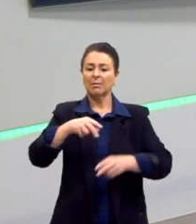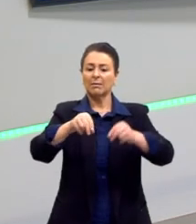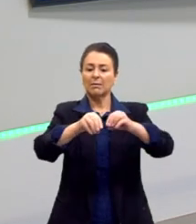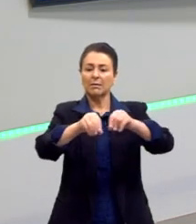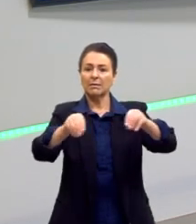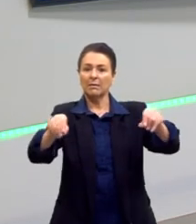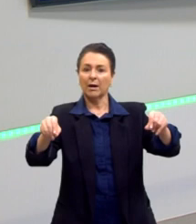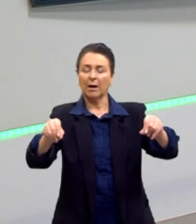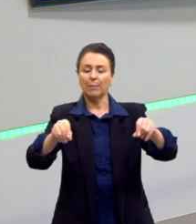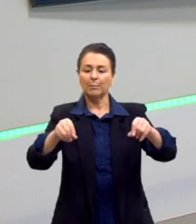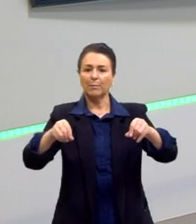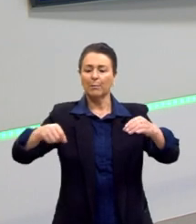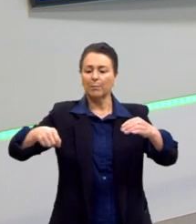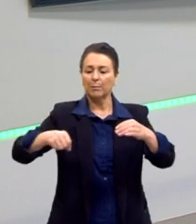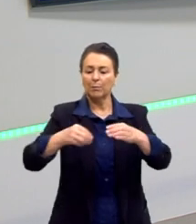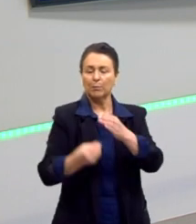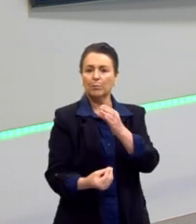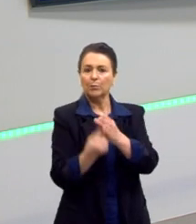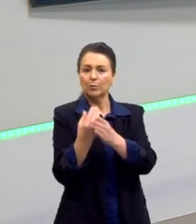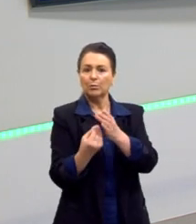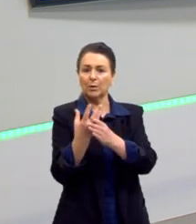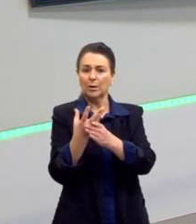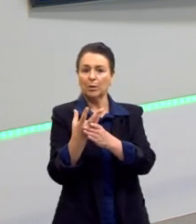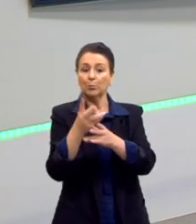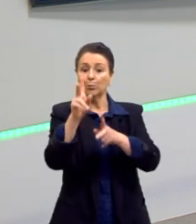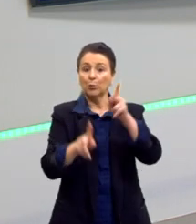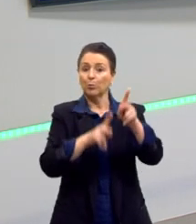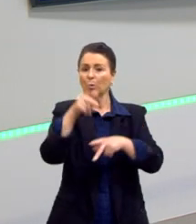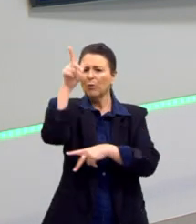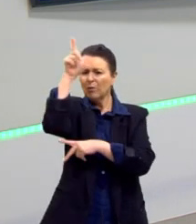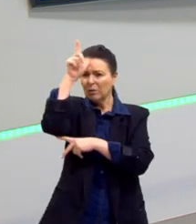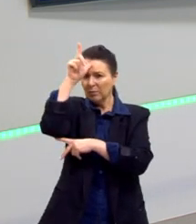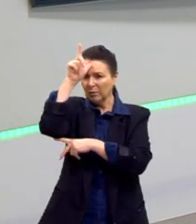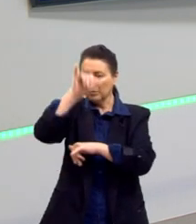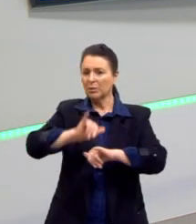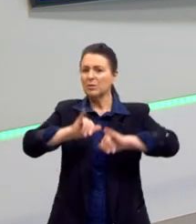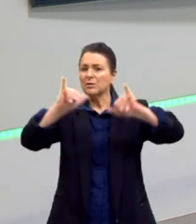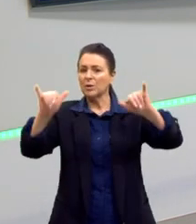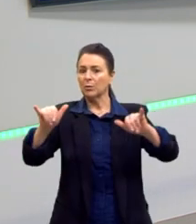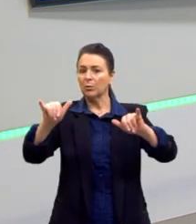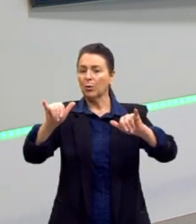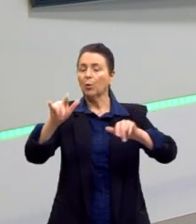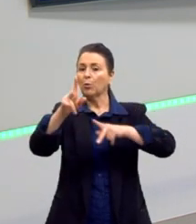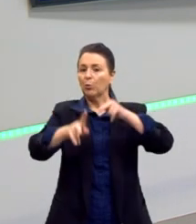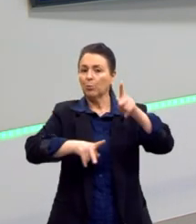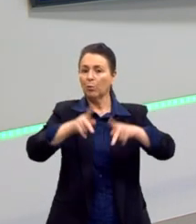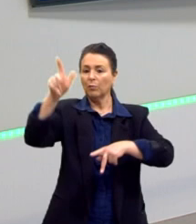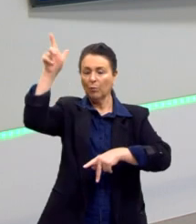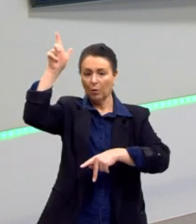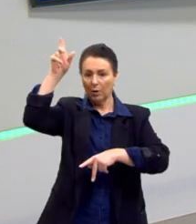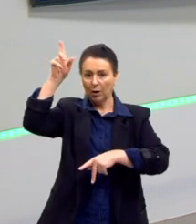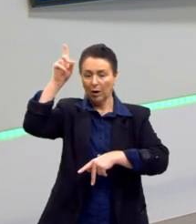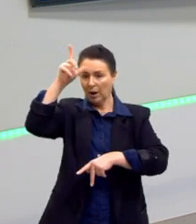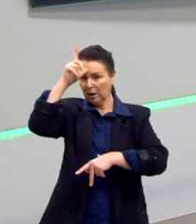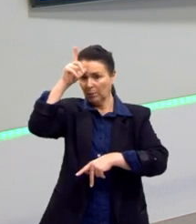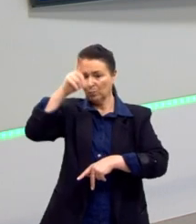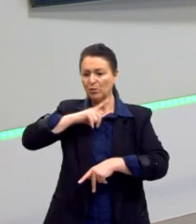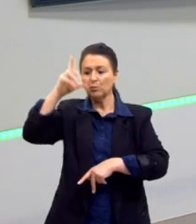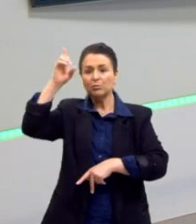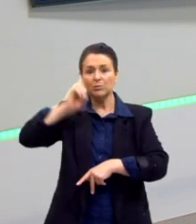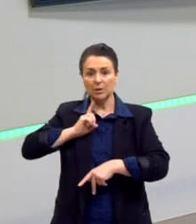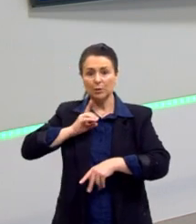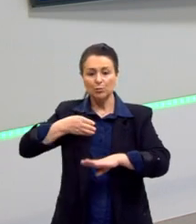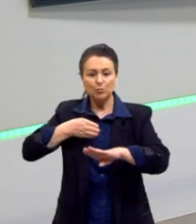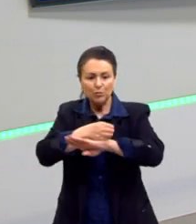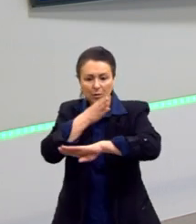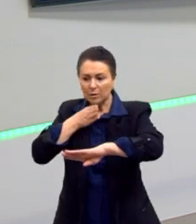o seu povo, né, os alemães. Então, o eles estavam dizendo? Que os alemães tinham o direito de invadir outros países para que eles pudessem viver bem.